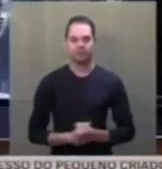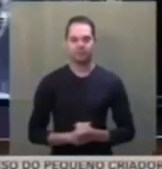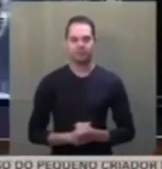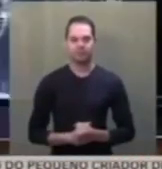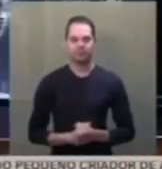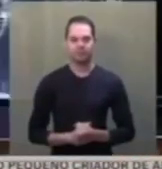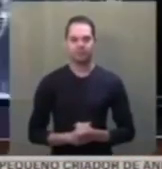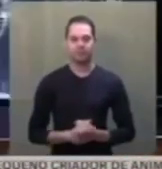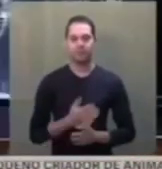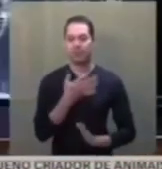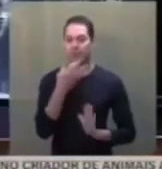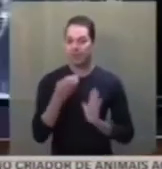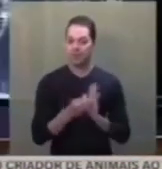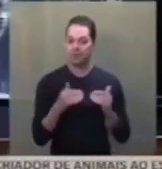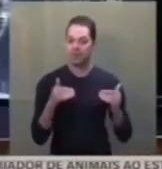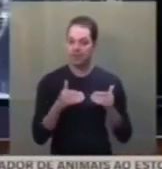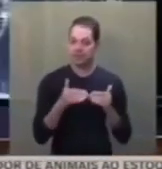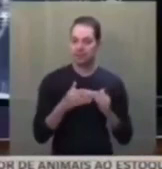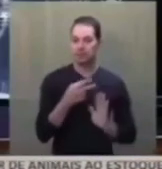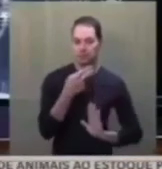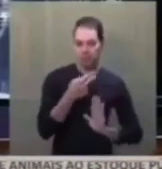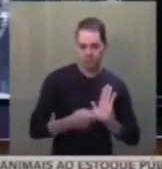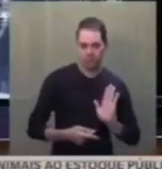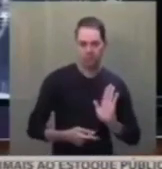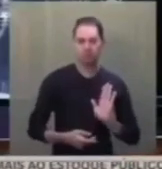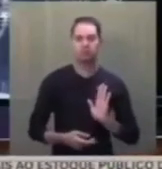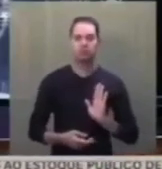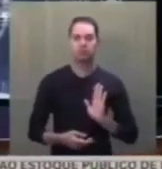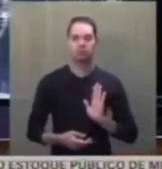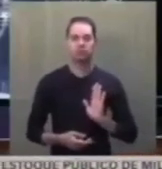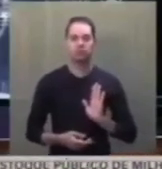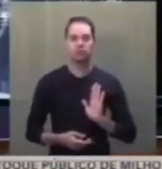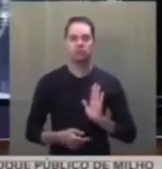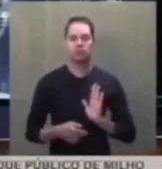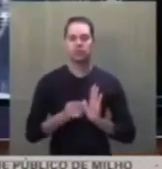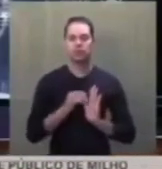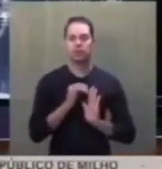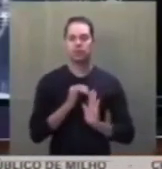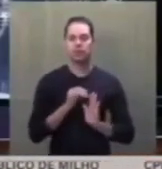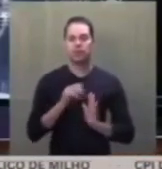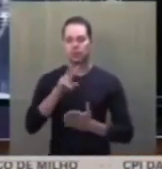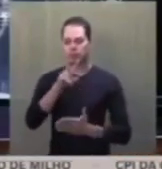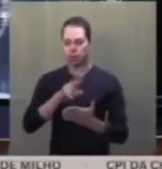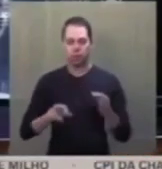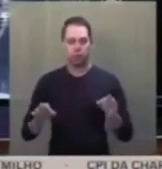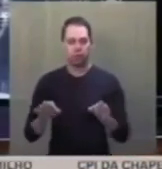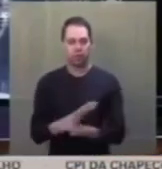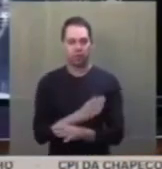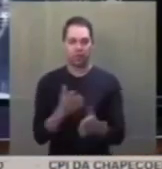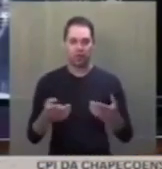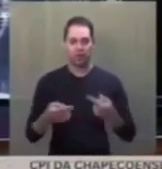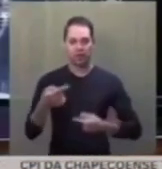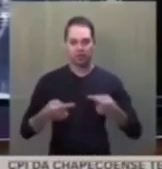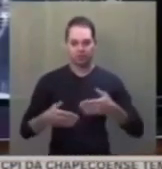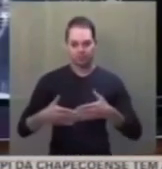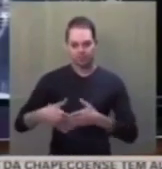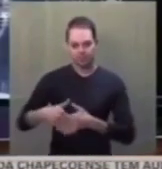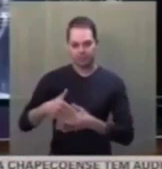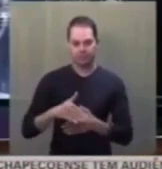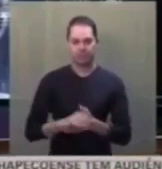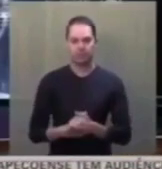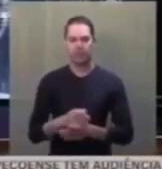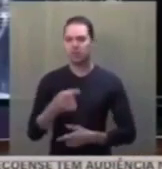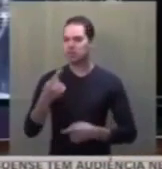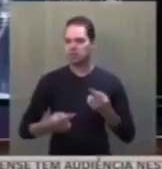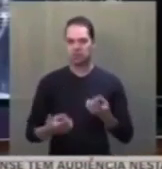O parecer é favorável ao projeto. Completada a instrução da matéria, passa-se a sua discussão. Não